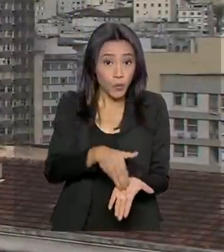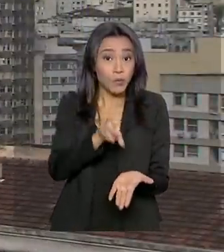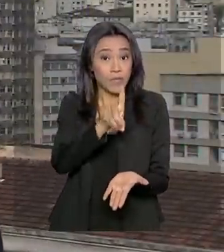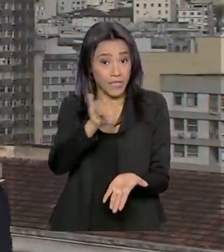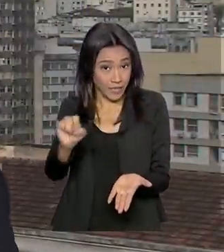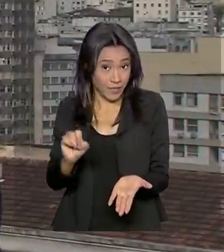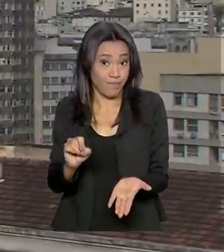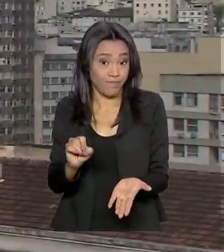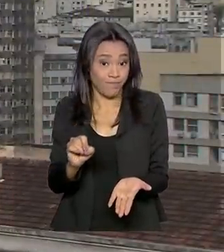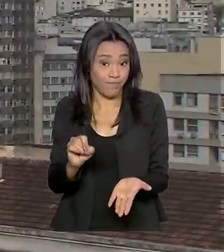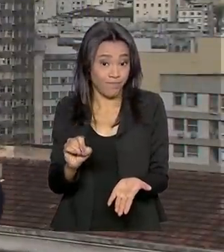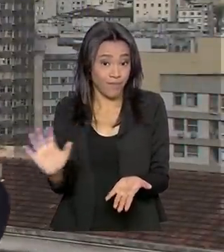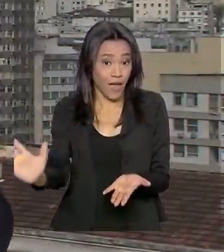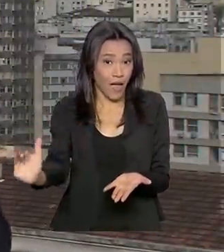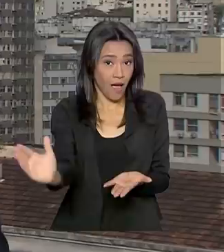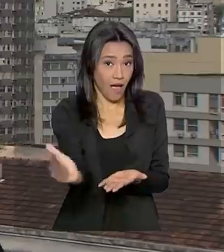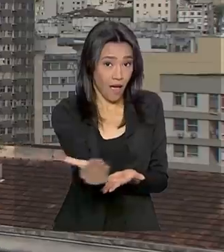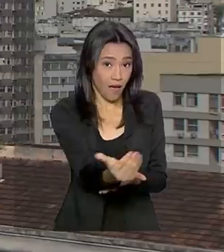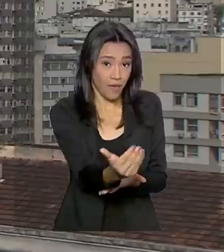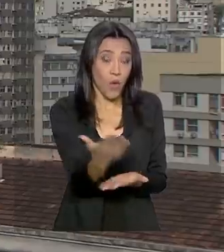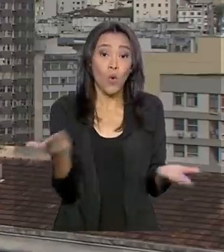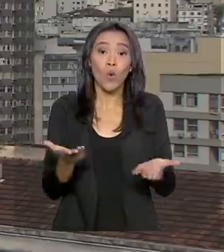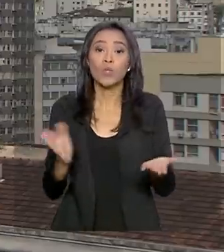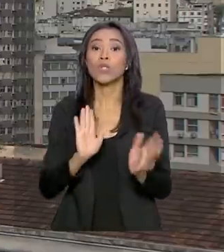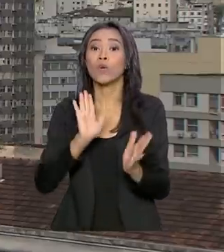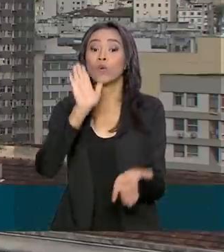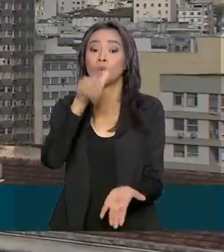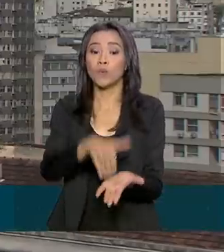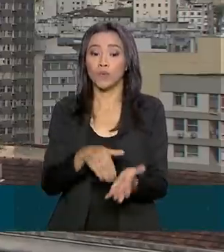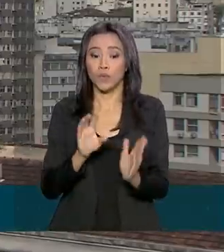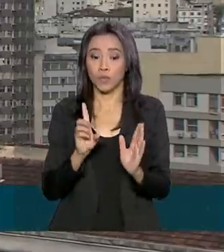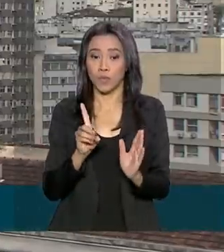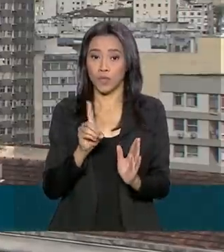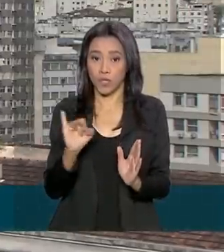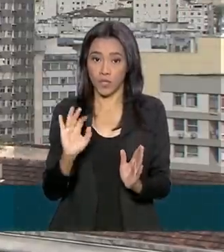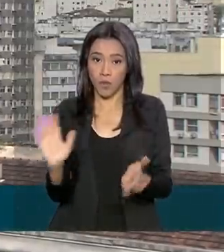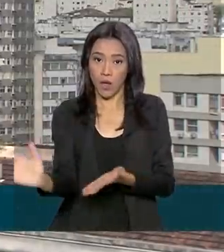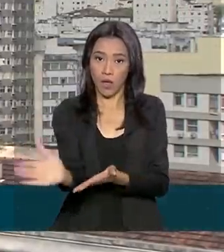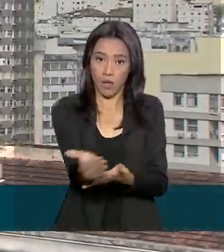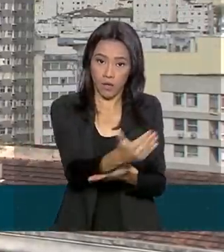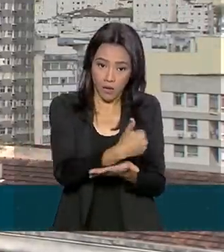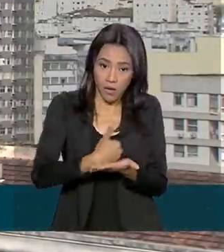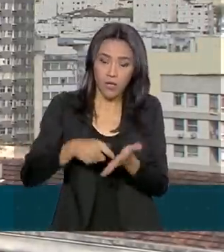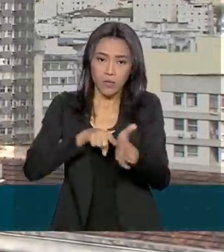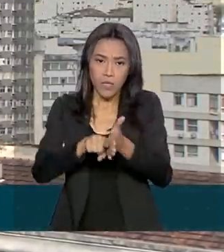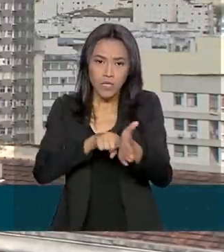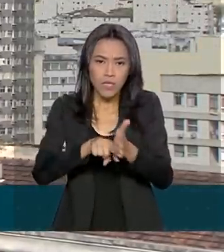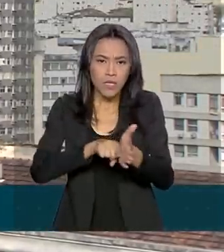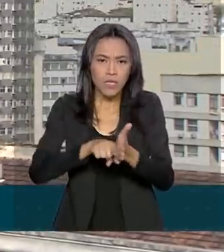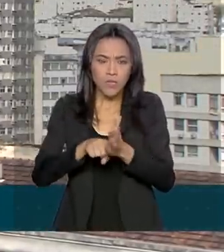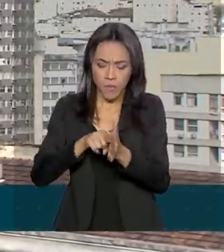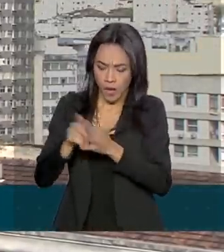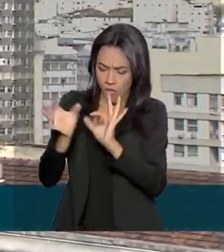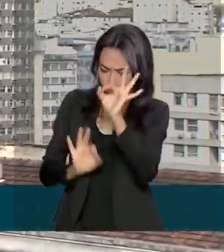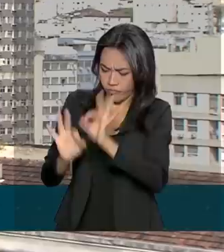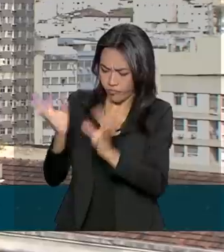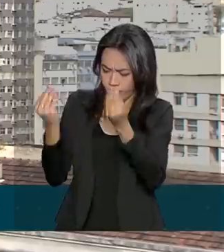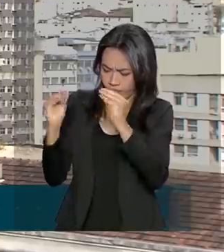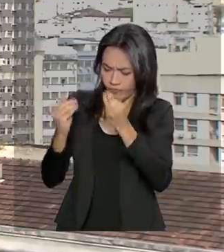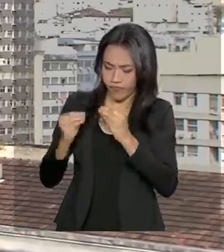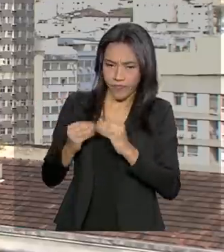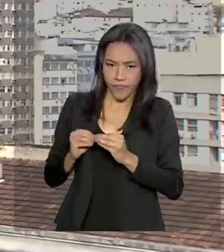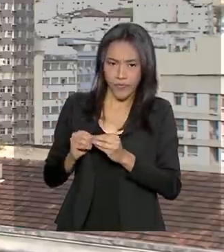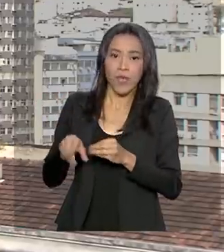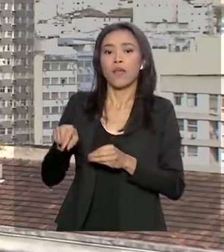dados... Hoje é o último dia da coleta de dados para a elaboração do Censo da Educação Superior. Gestores